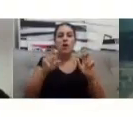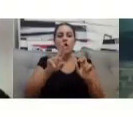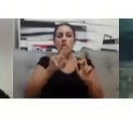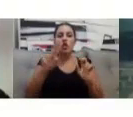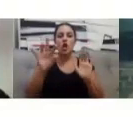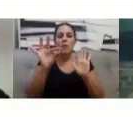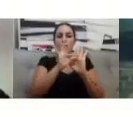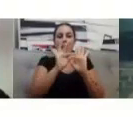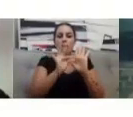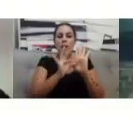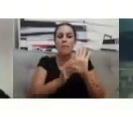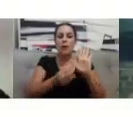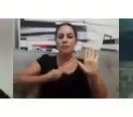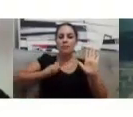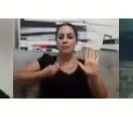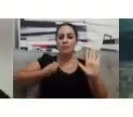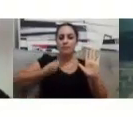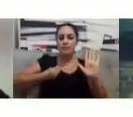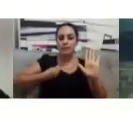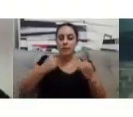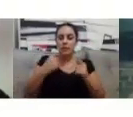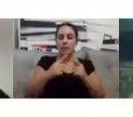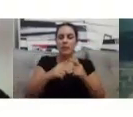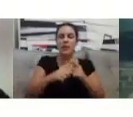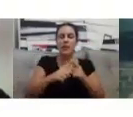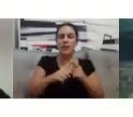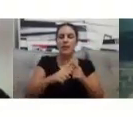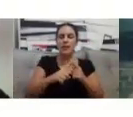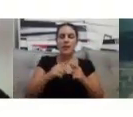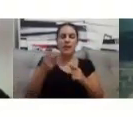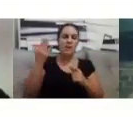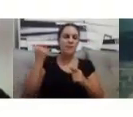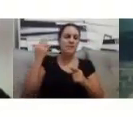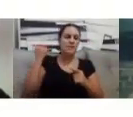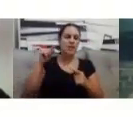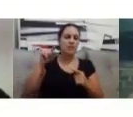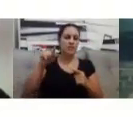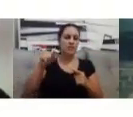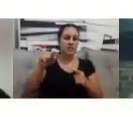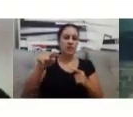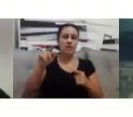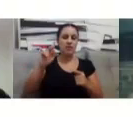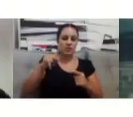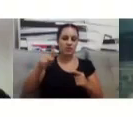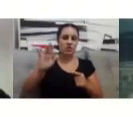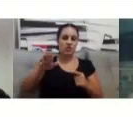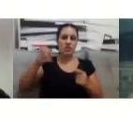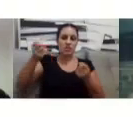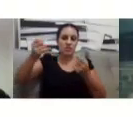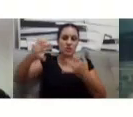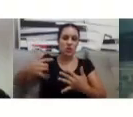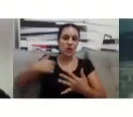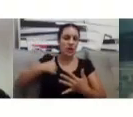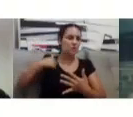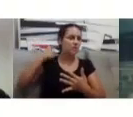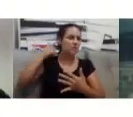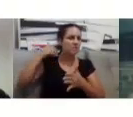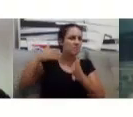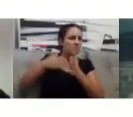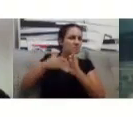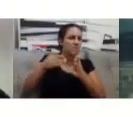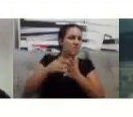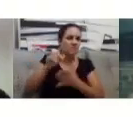Na hora que você falou, estava falhando muito. E eu não entendi. Aqui, acima de